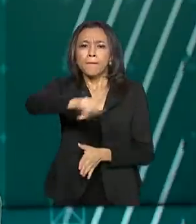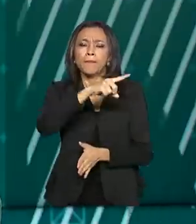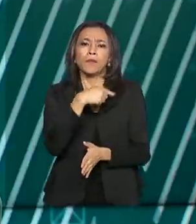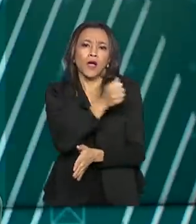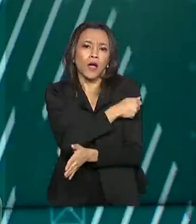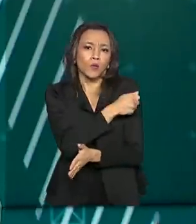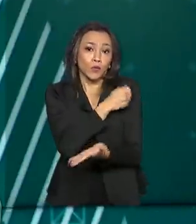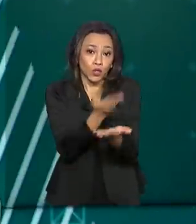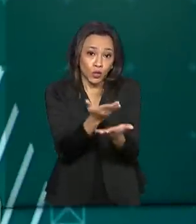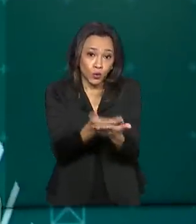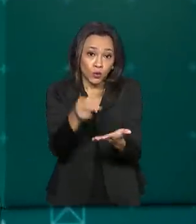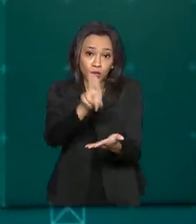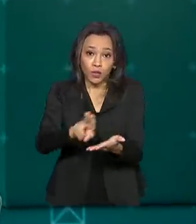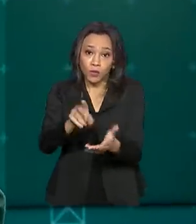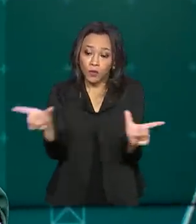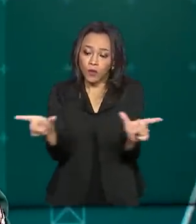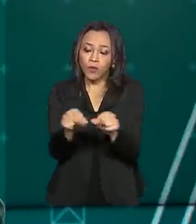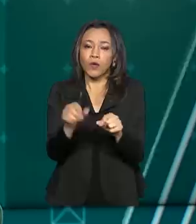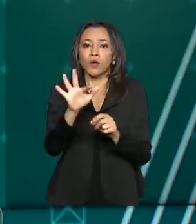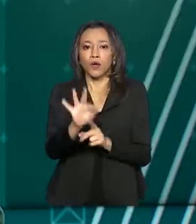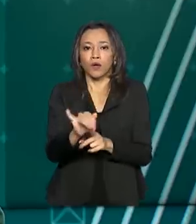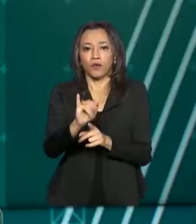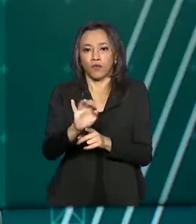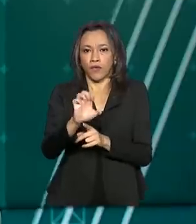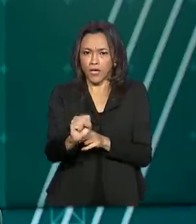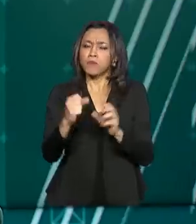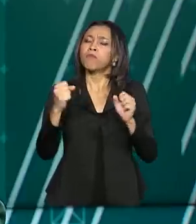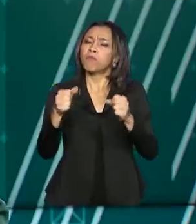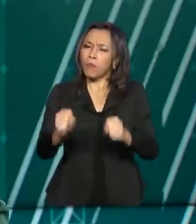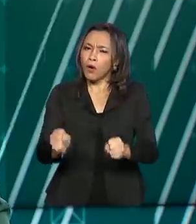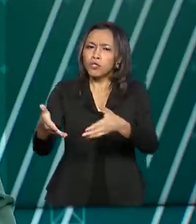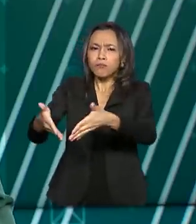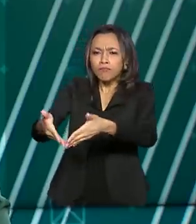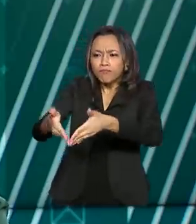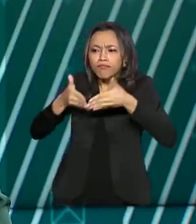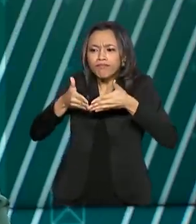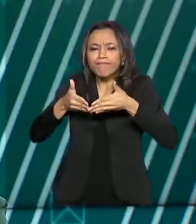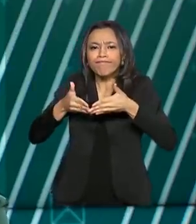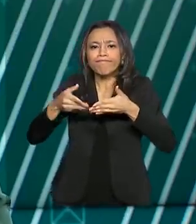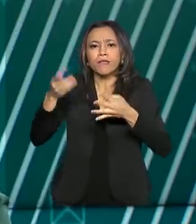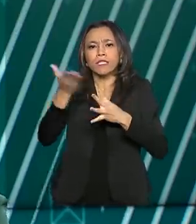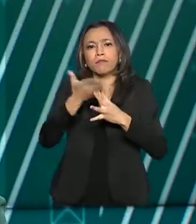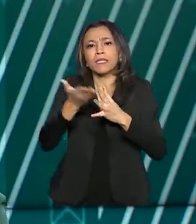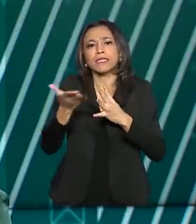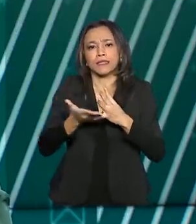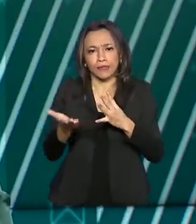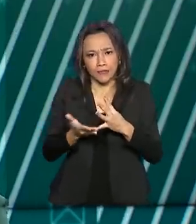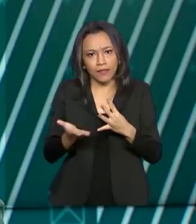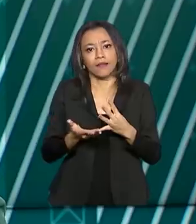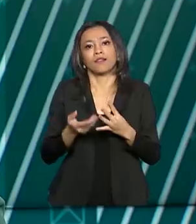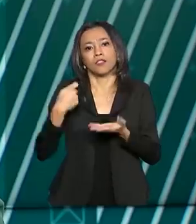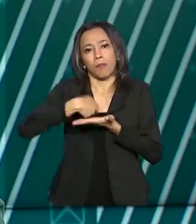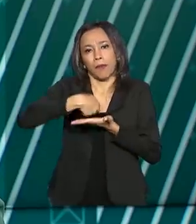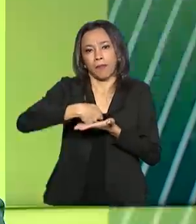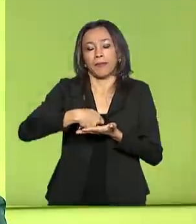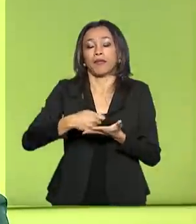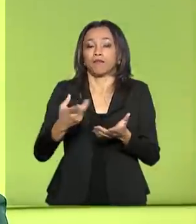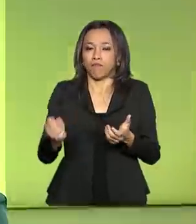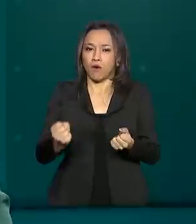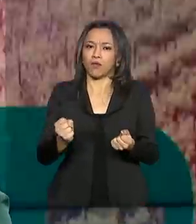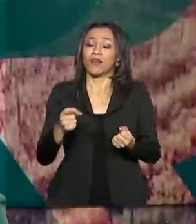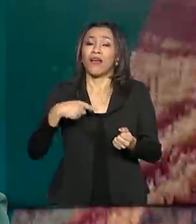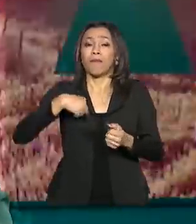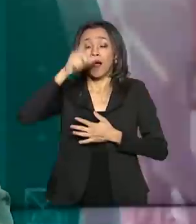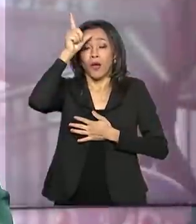Financiamento Estudantil podem agora pedir uma pausa nos pagamentos de algumas parcelas do FIES. A medida pretende dar um